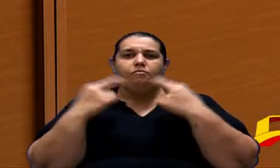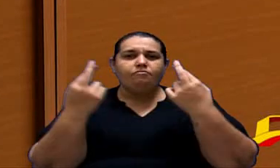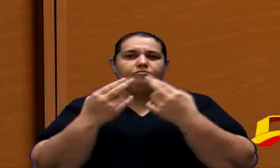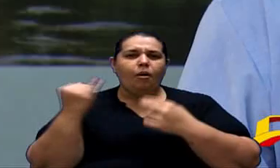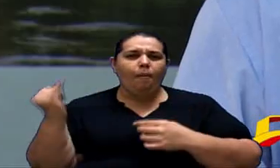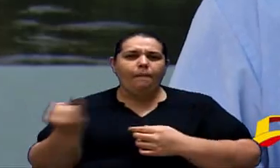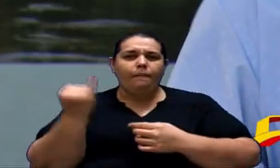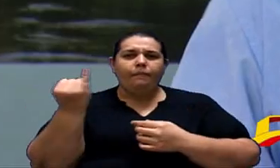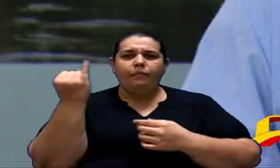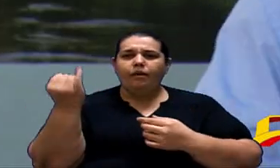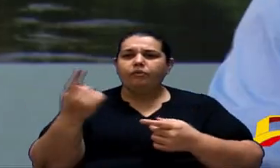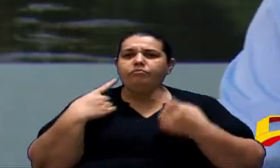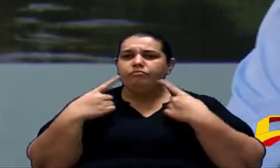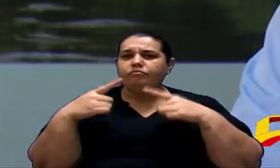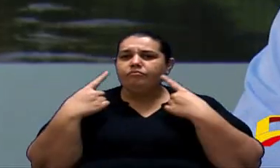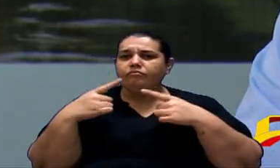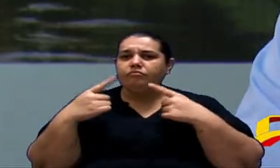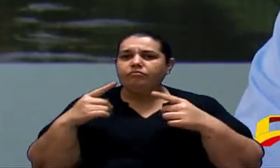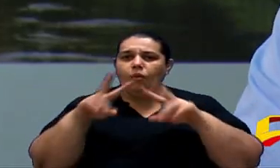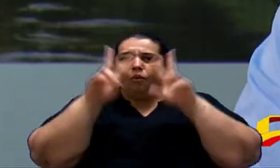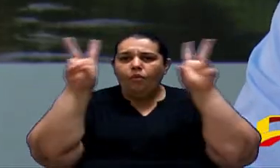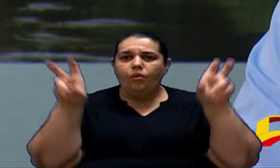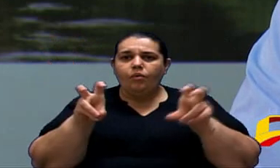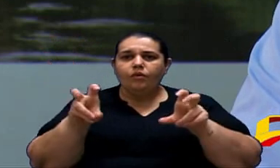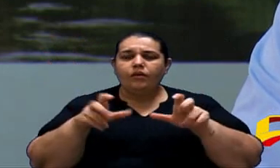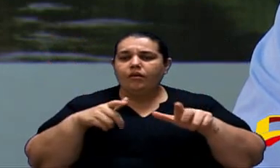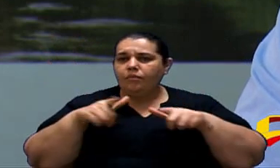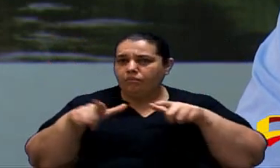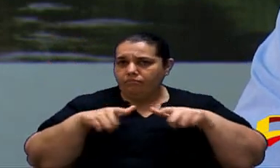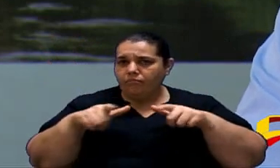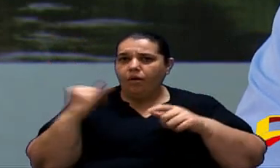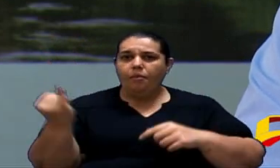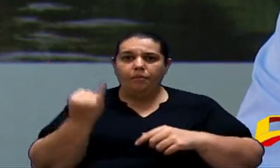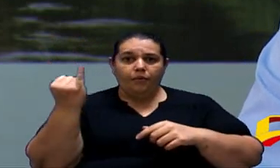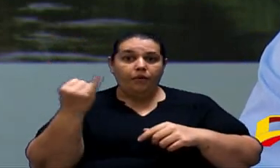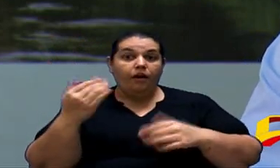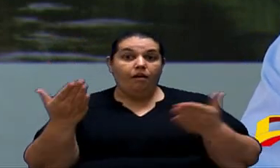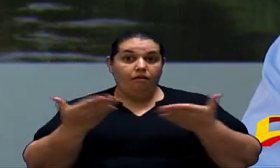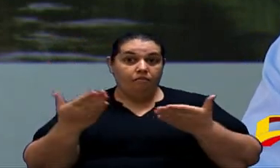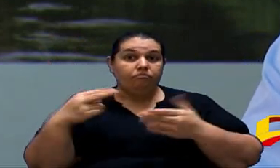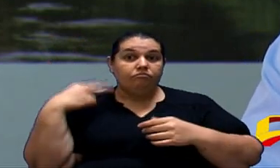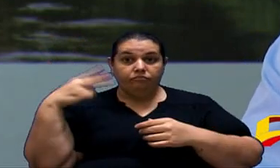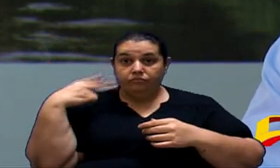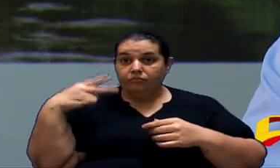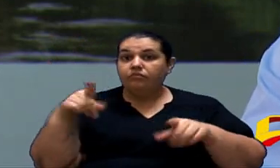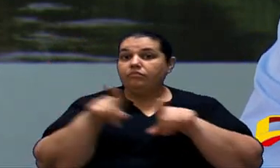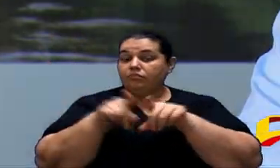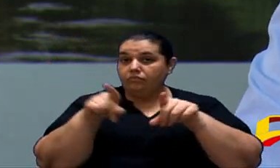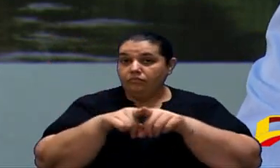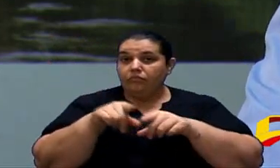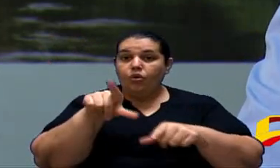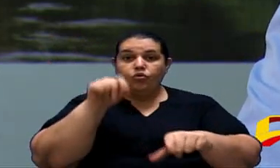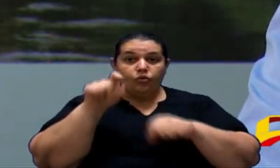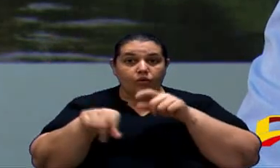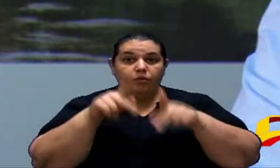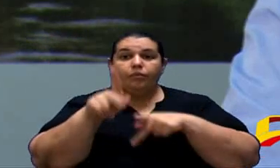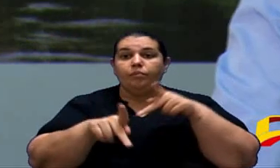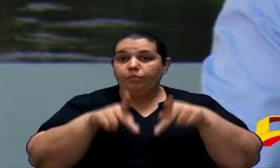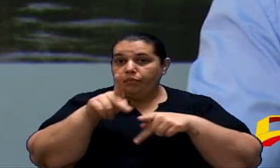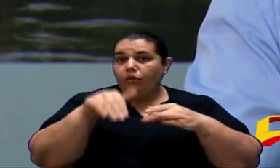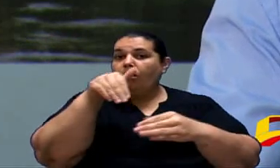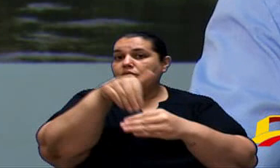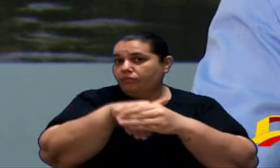Para Debater Um Dos Assuntos Mais Importantes Que É A Empregabilidade Eu Como Vereador Dessa Casa Como Você Falou Eleito Pela População